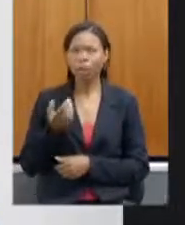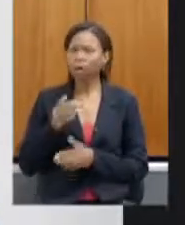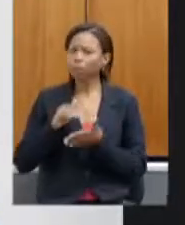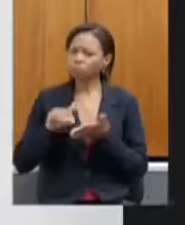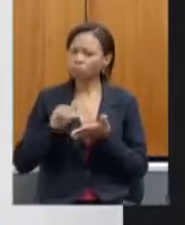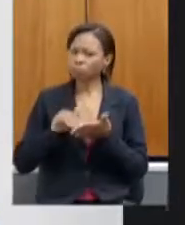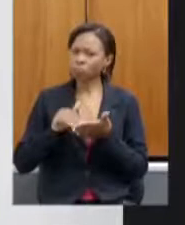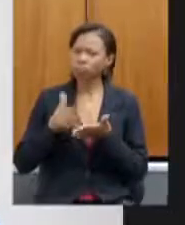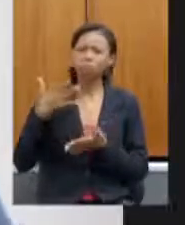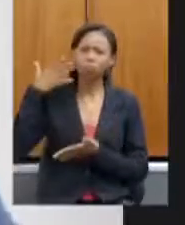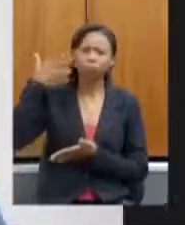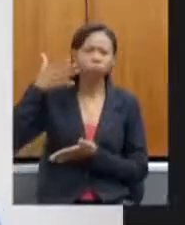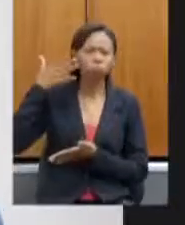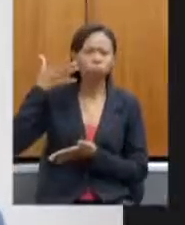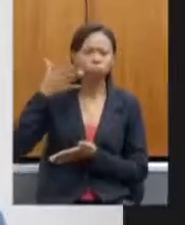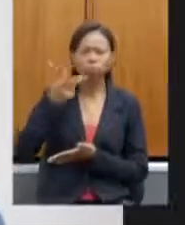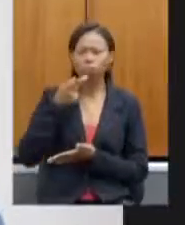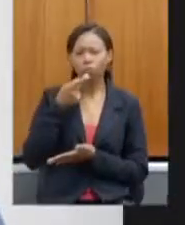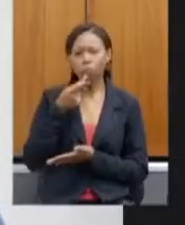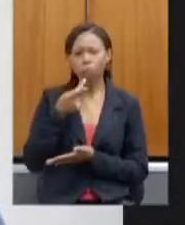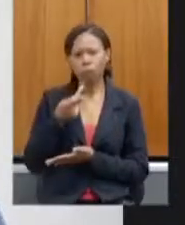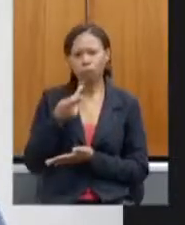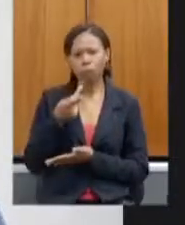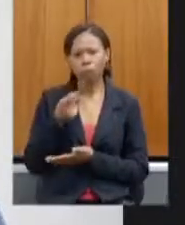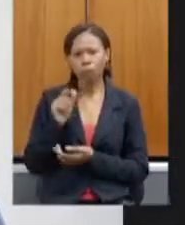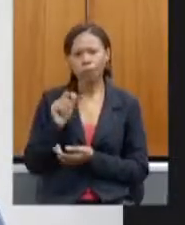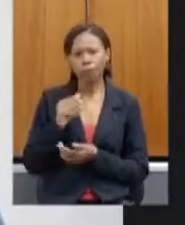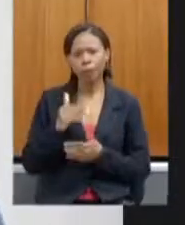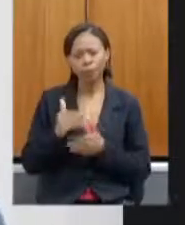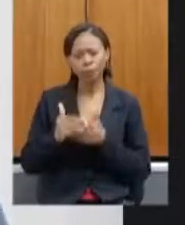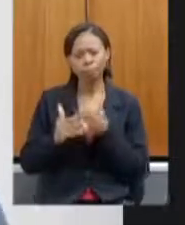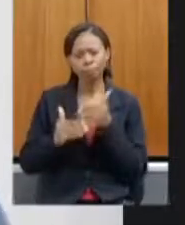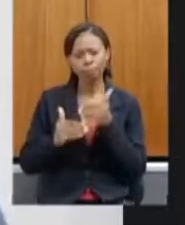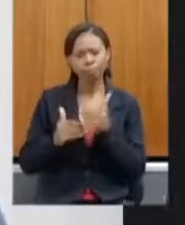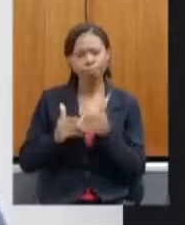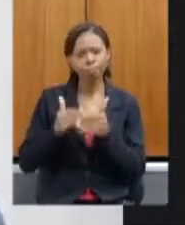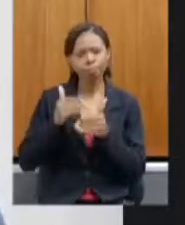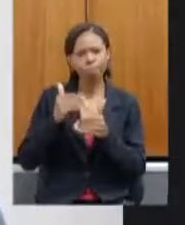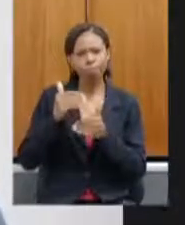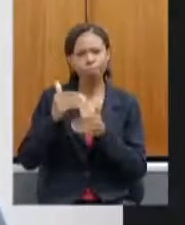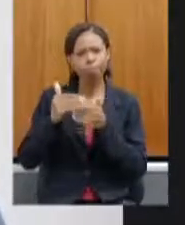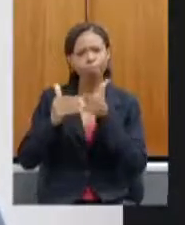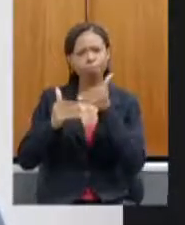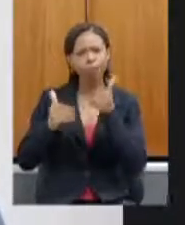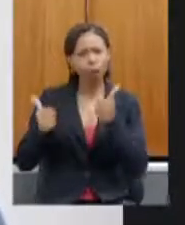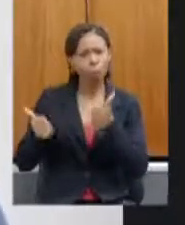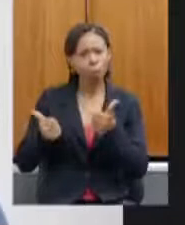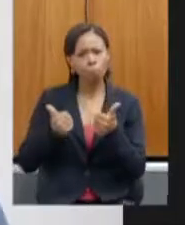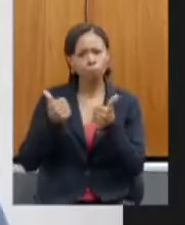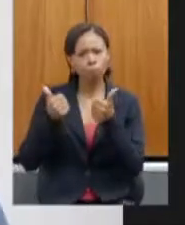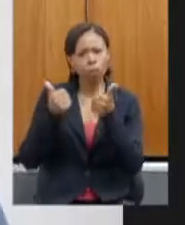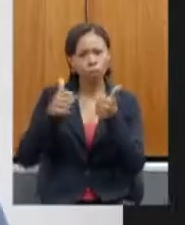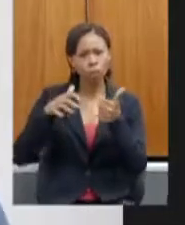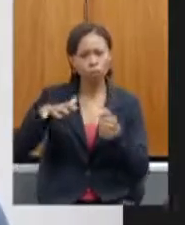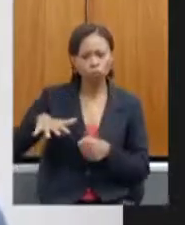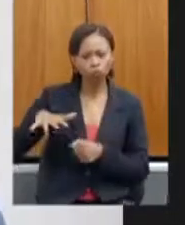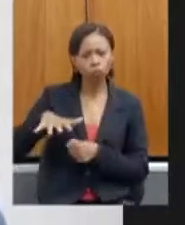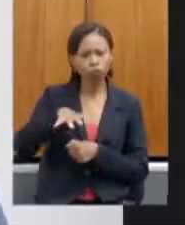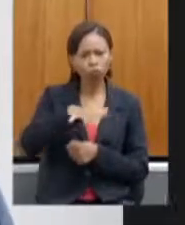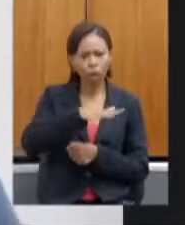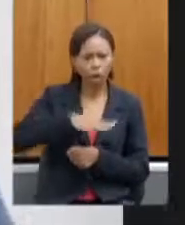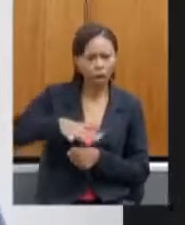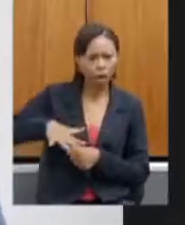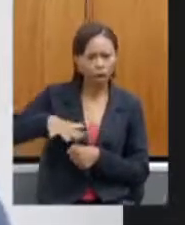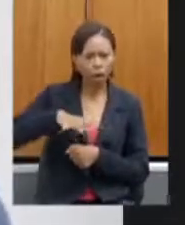nesse processo gradual de recuperação dos segmentos, das várias